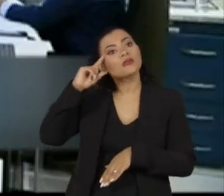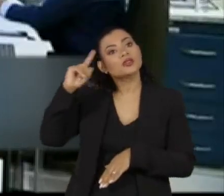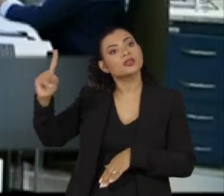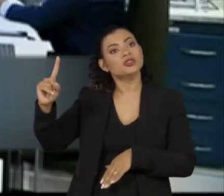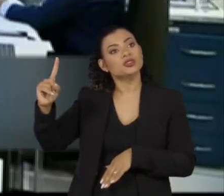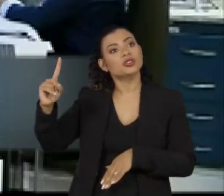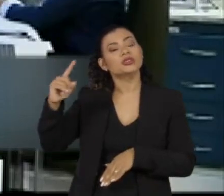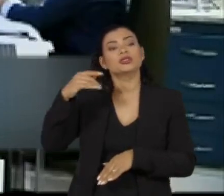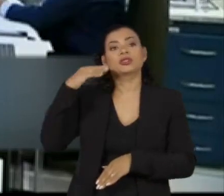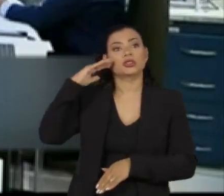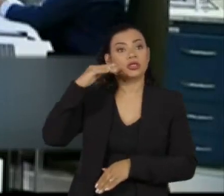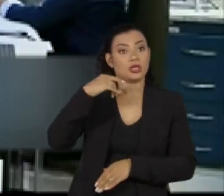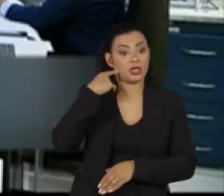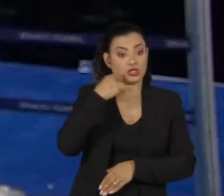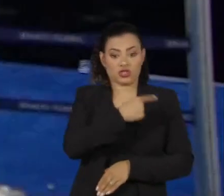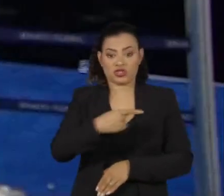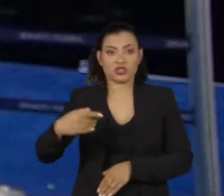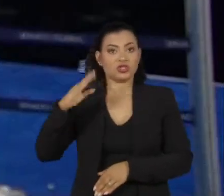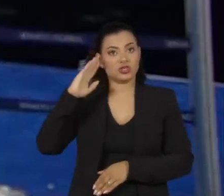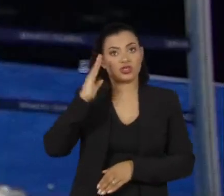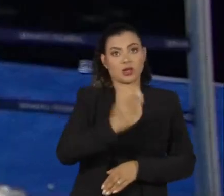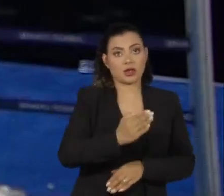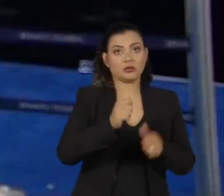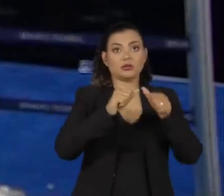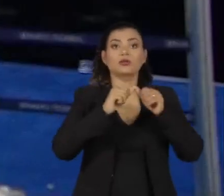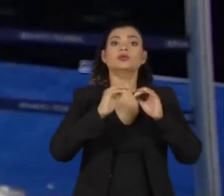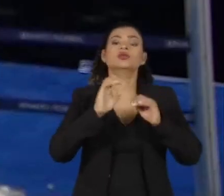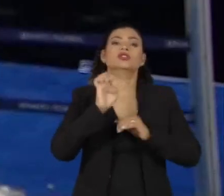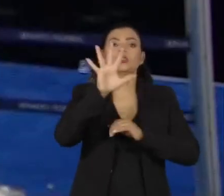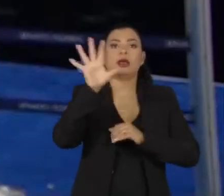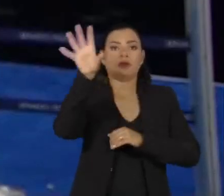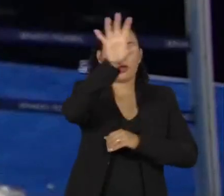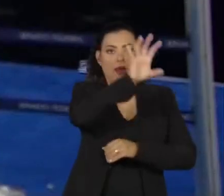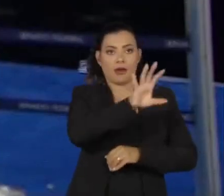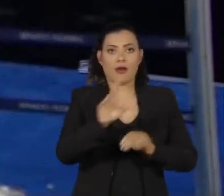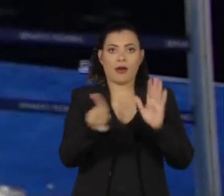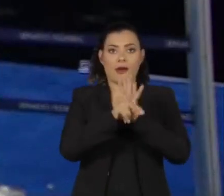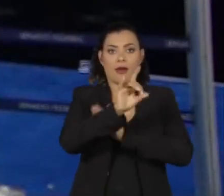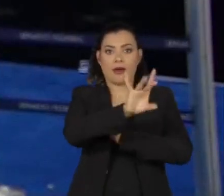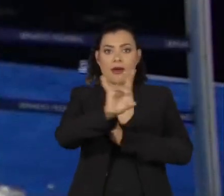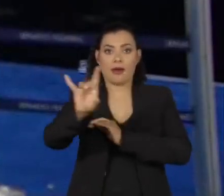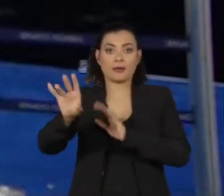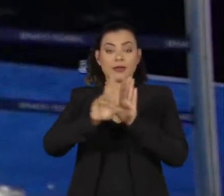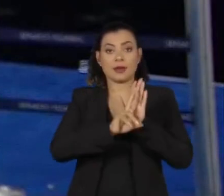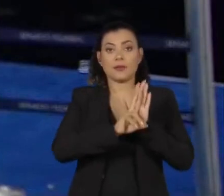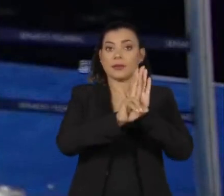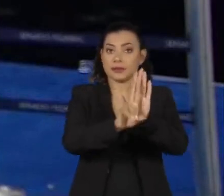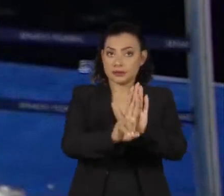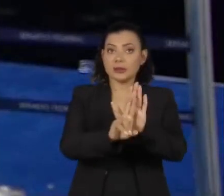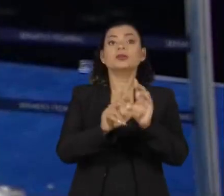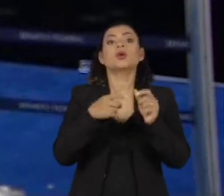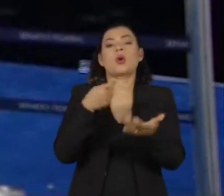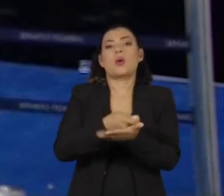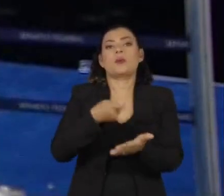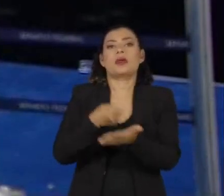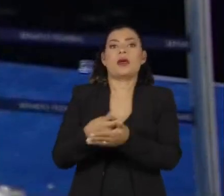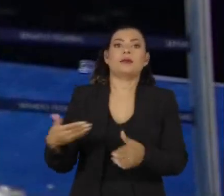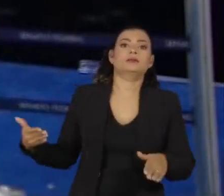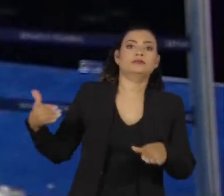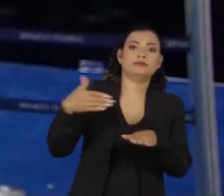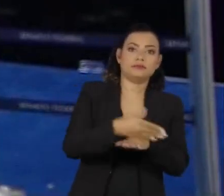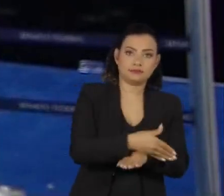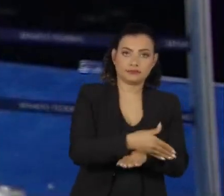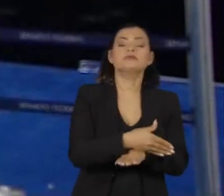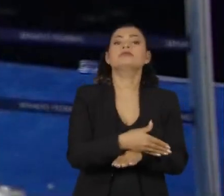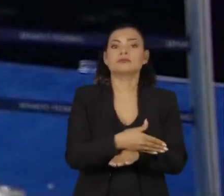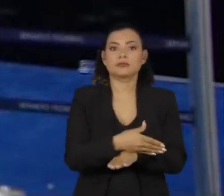corridos nos estados de origem. O conjunto de regras faz com que cada representante seja obrigado a estar ali